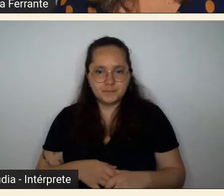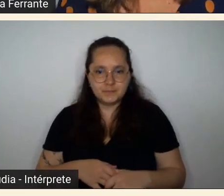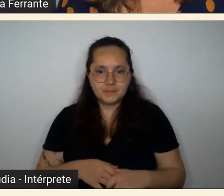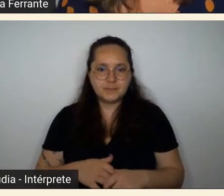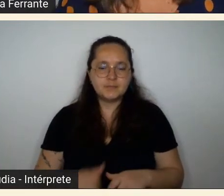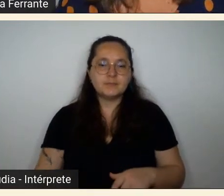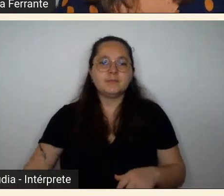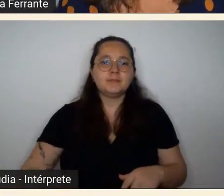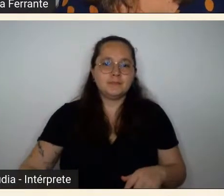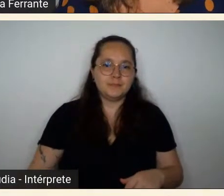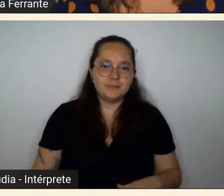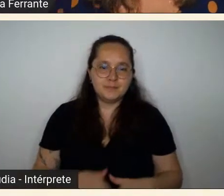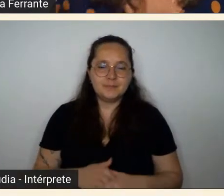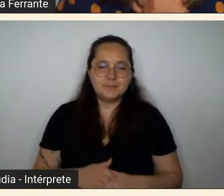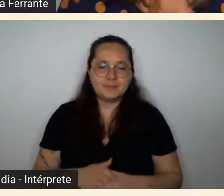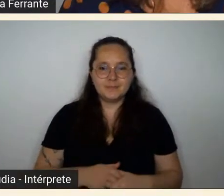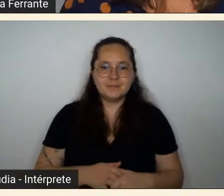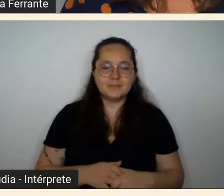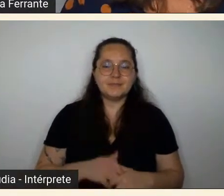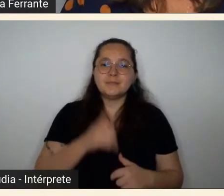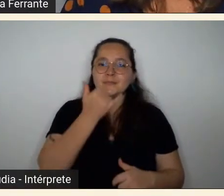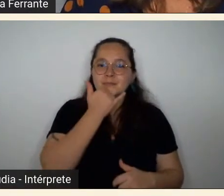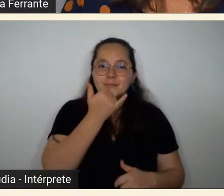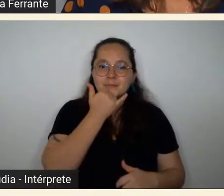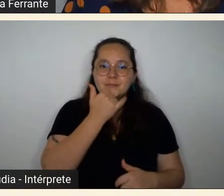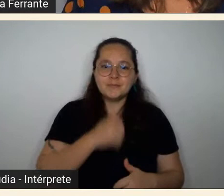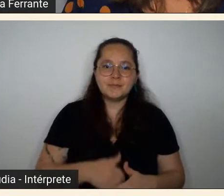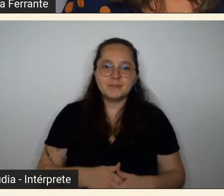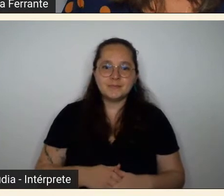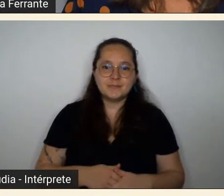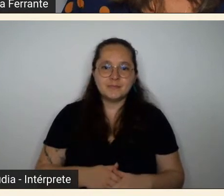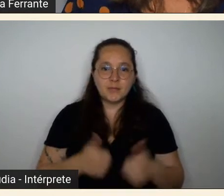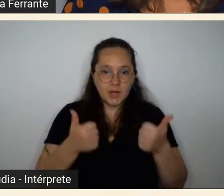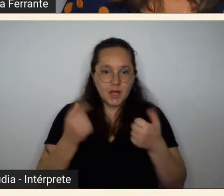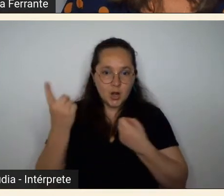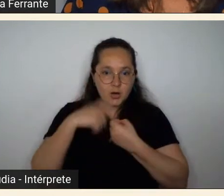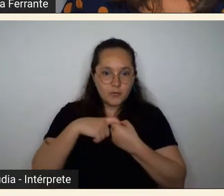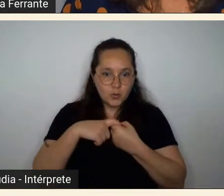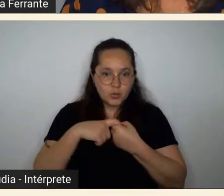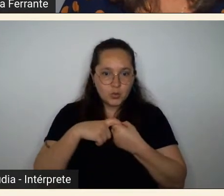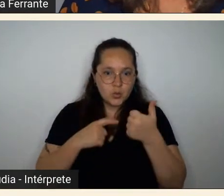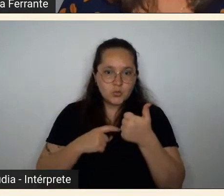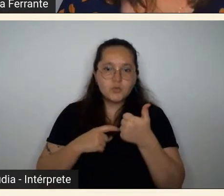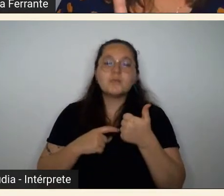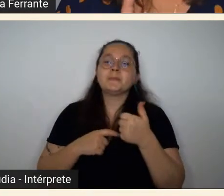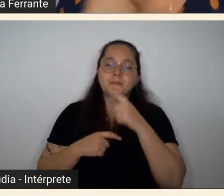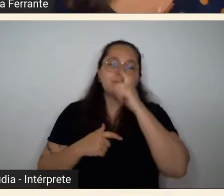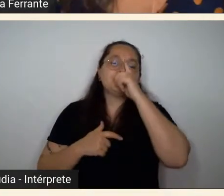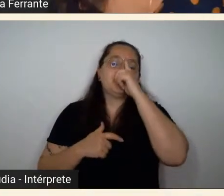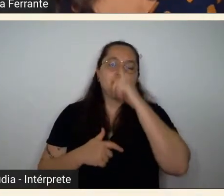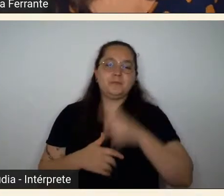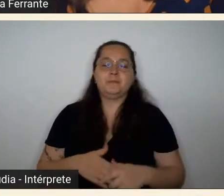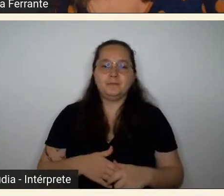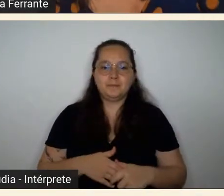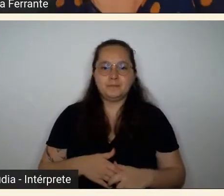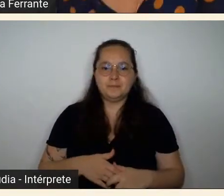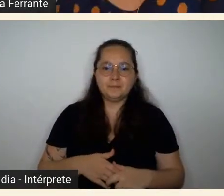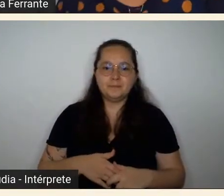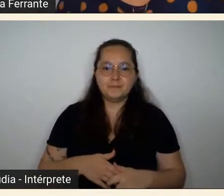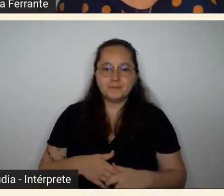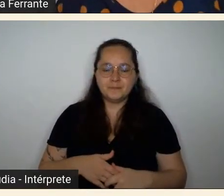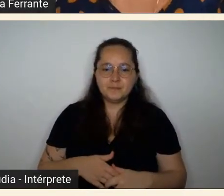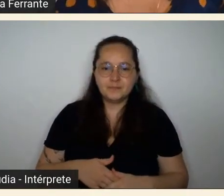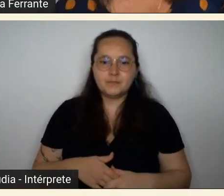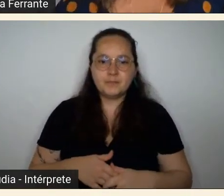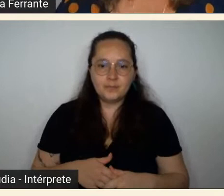tá sem som agora tá sem som agora tá com som sim joia a